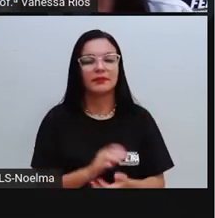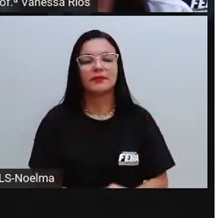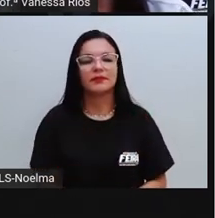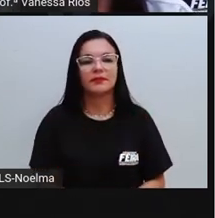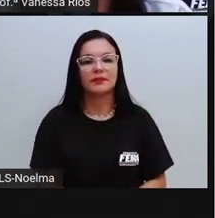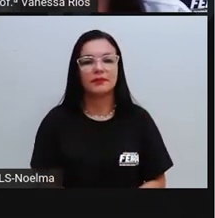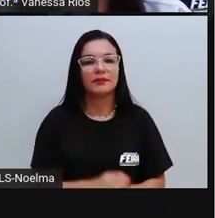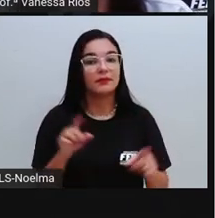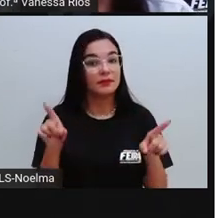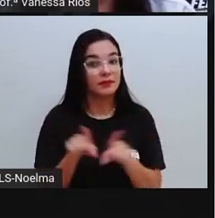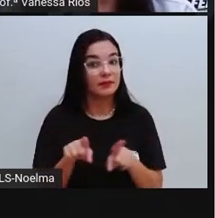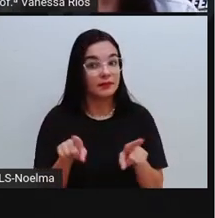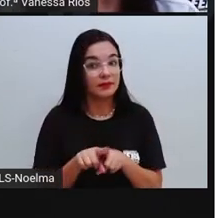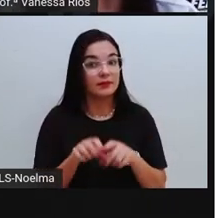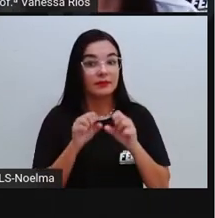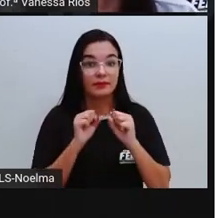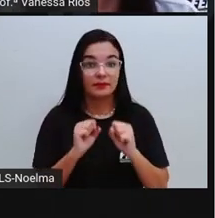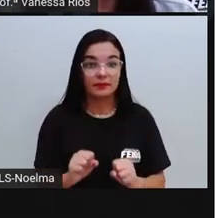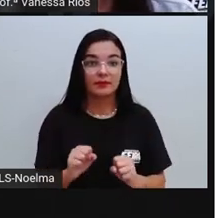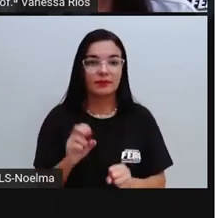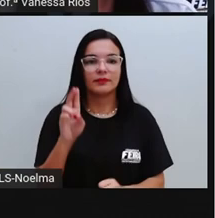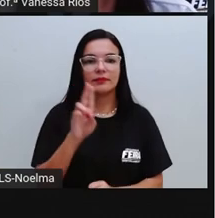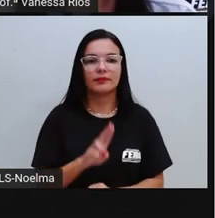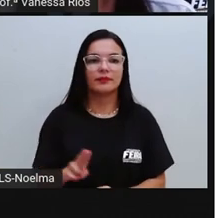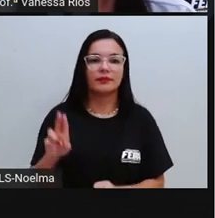forma que a PRO também utilizou, não é?